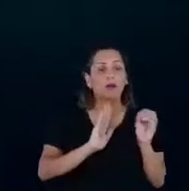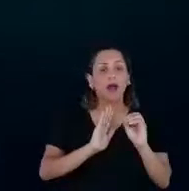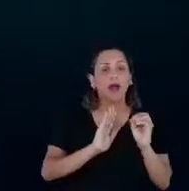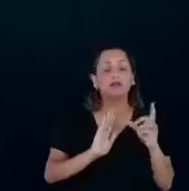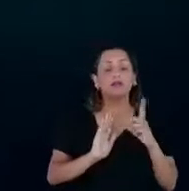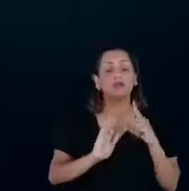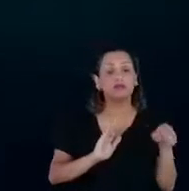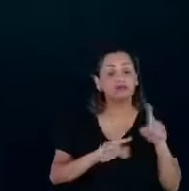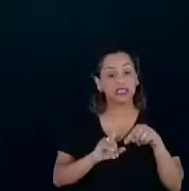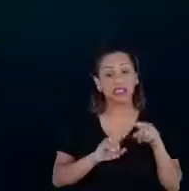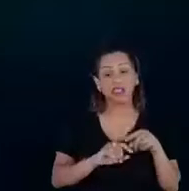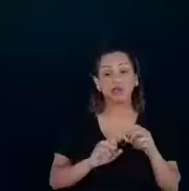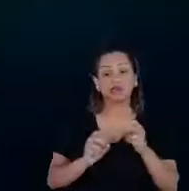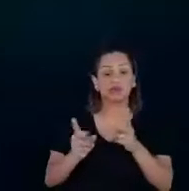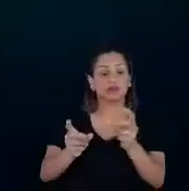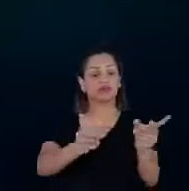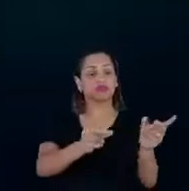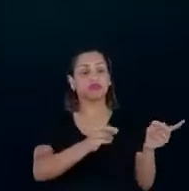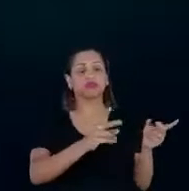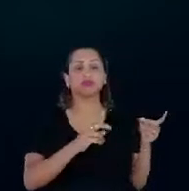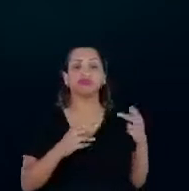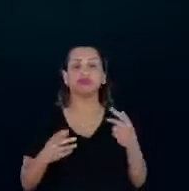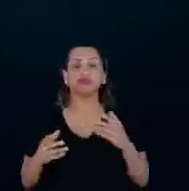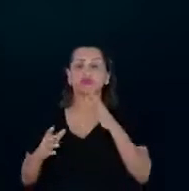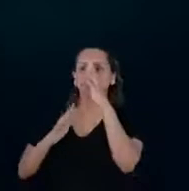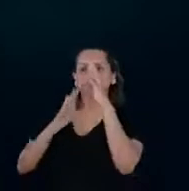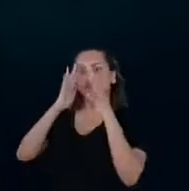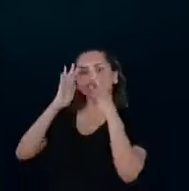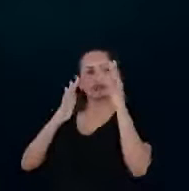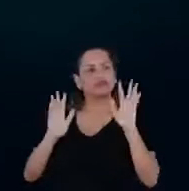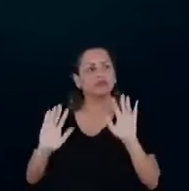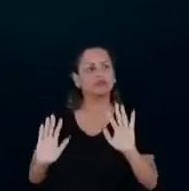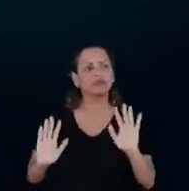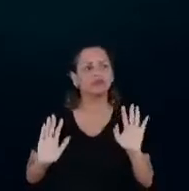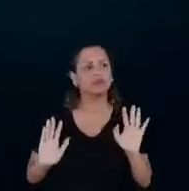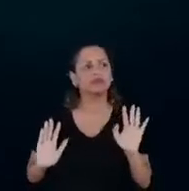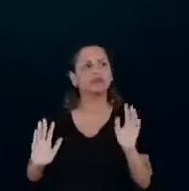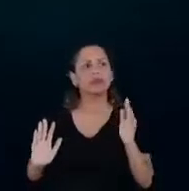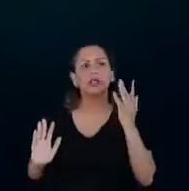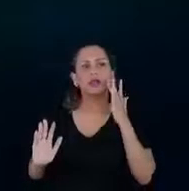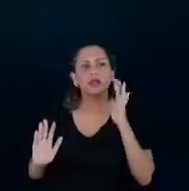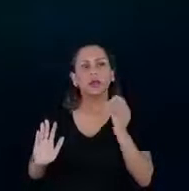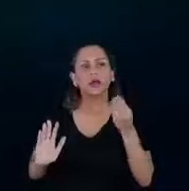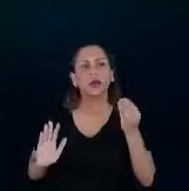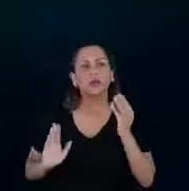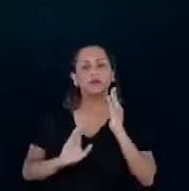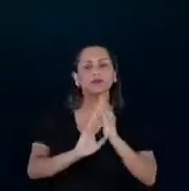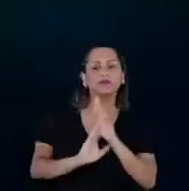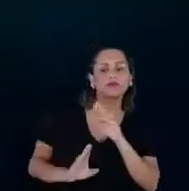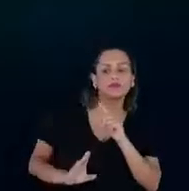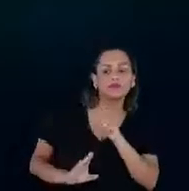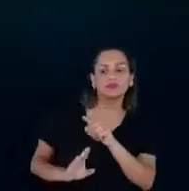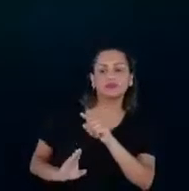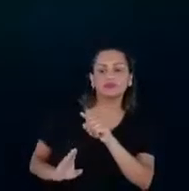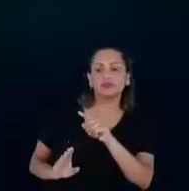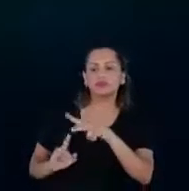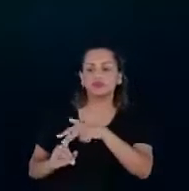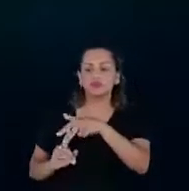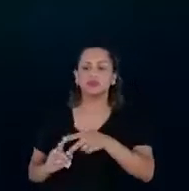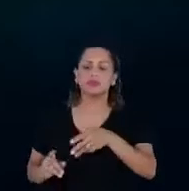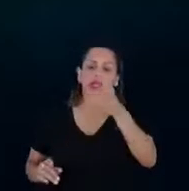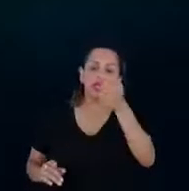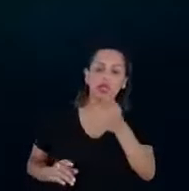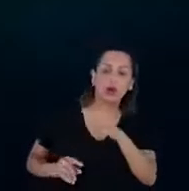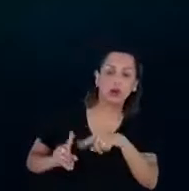mercado de forma que a gente não consegue identificar qual é o equipamento mais eficiente, então é uma